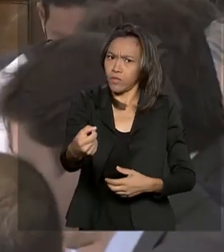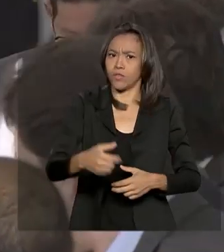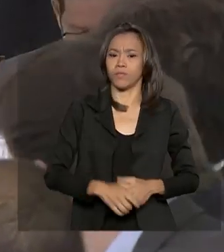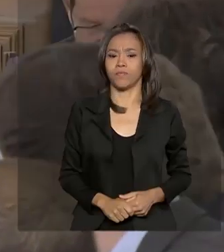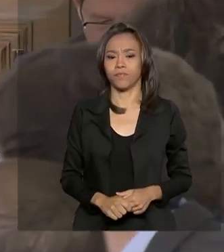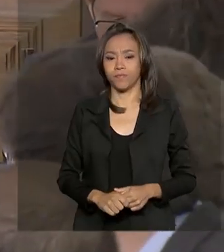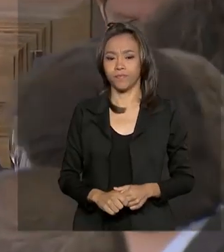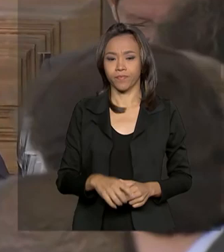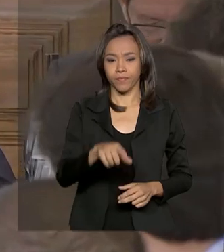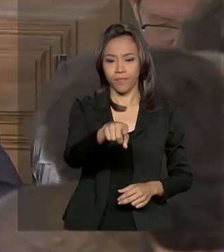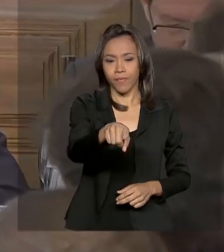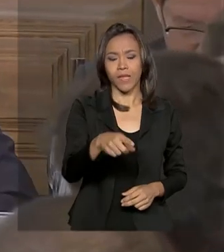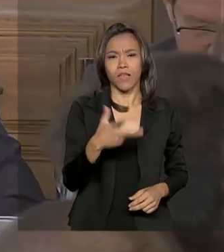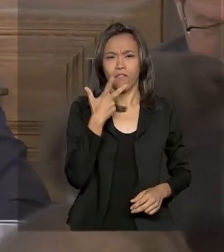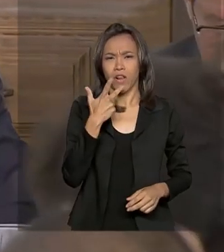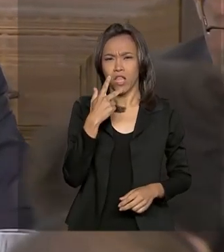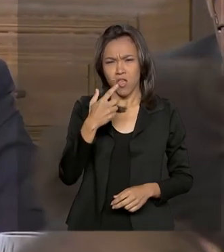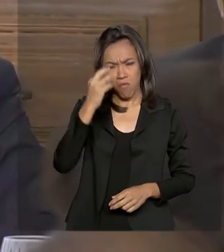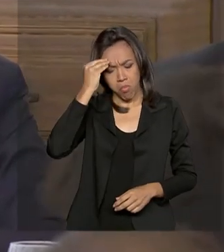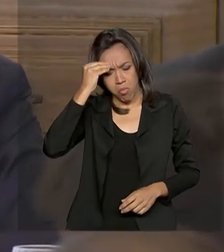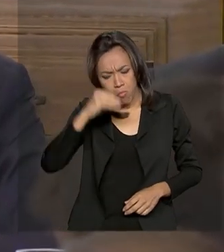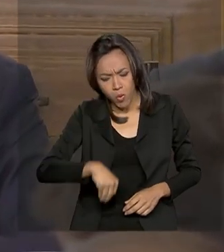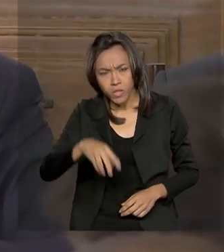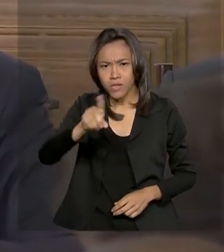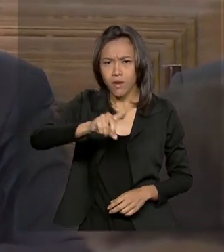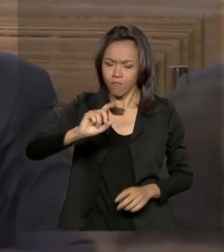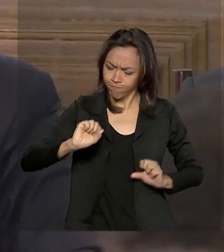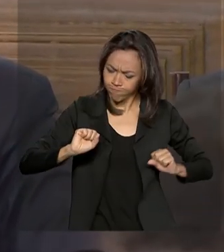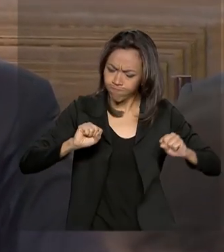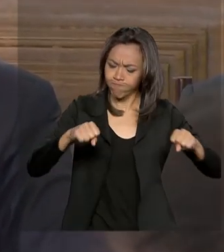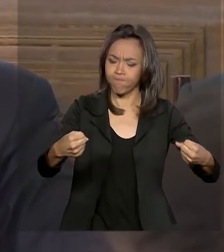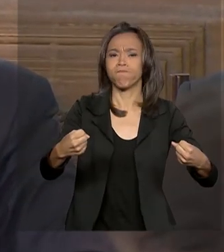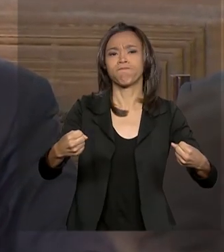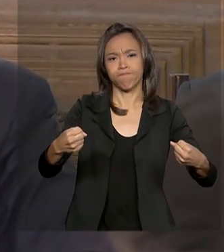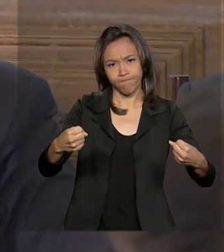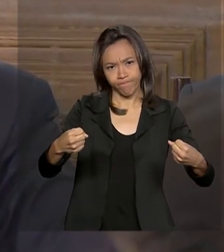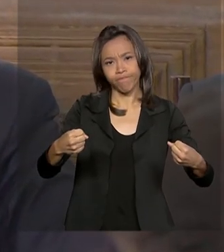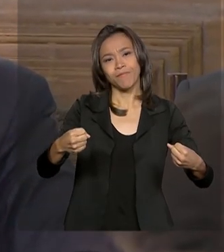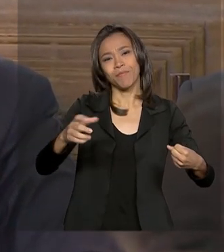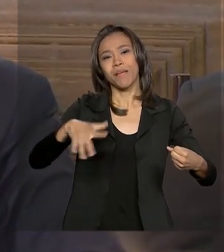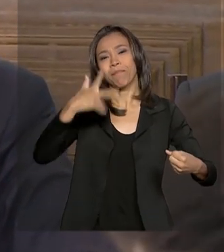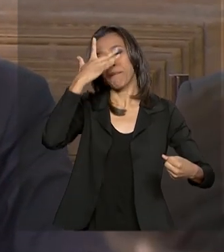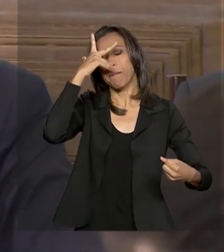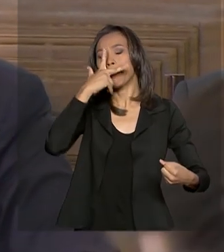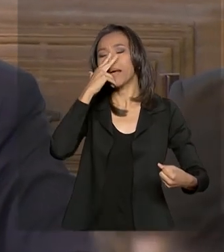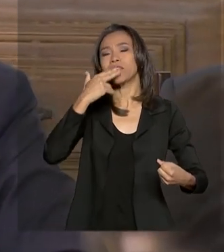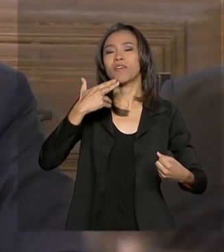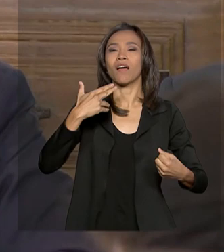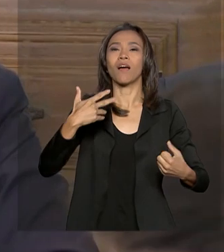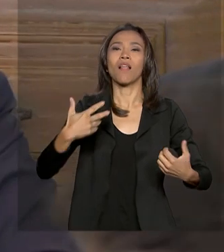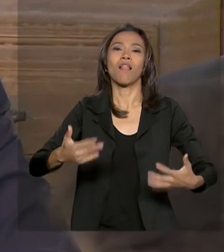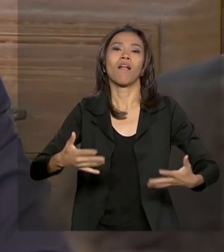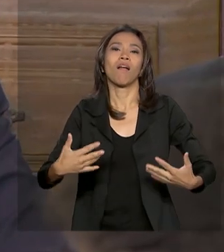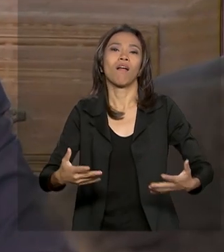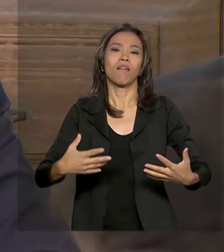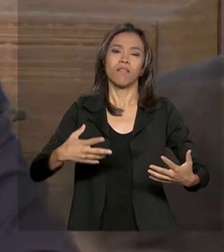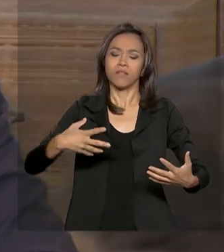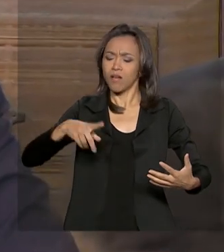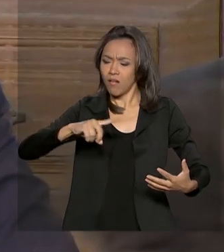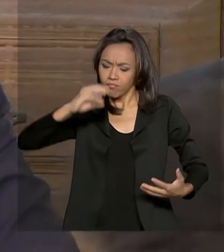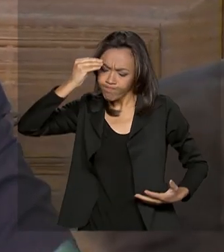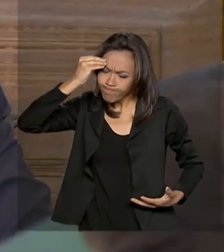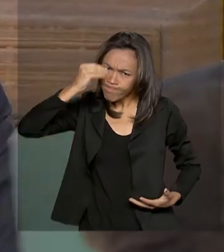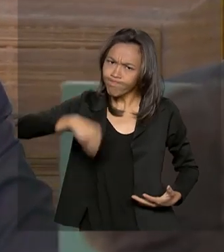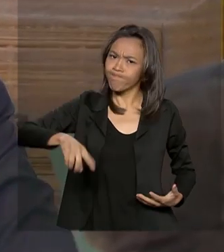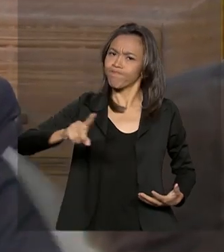Não vamos morrecer em 2020, que a tendência é, às vezes, dar uma relaxada. É porque nós temos uma tremenda